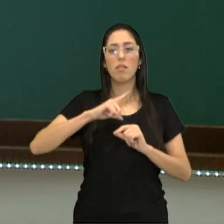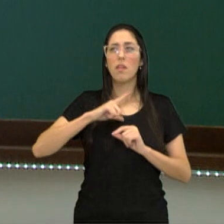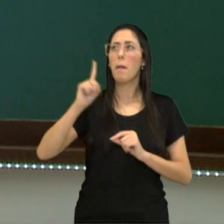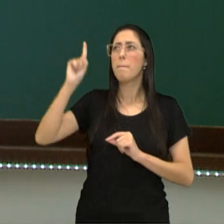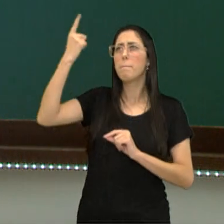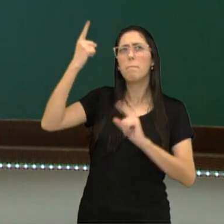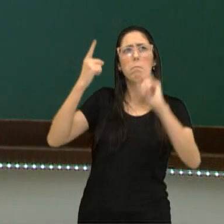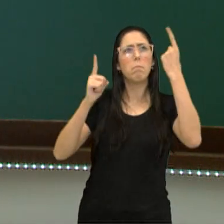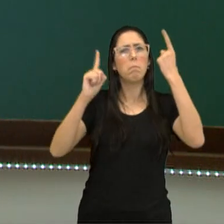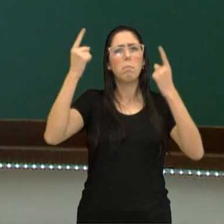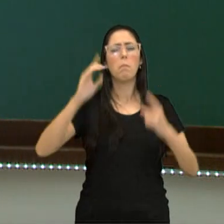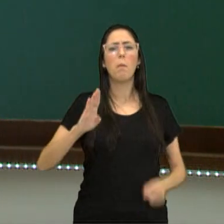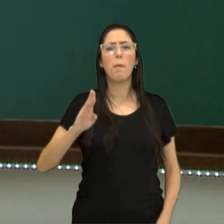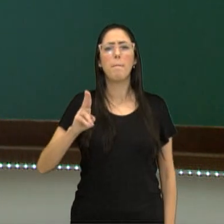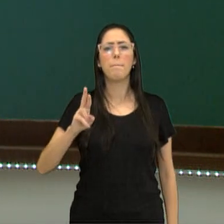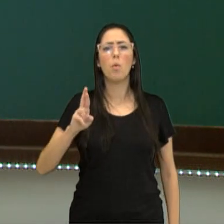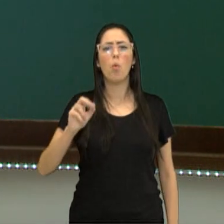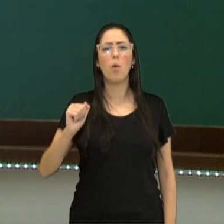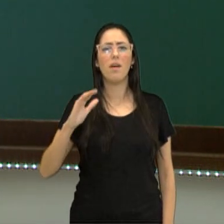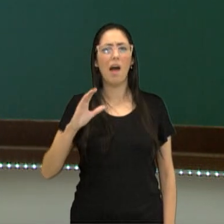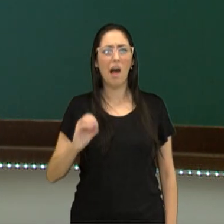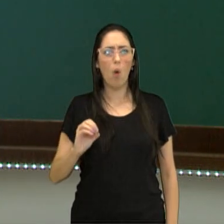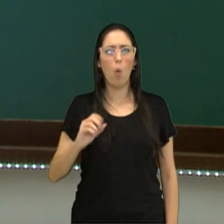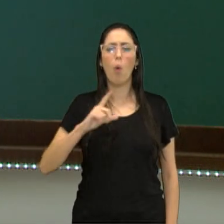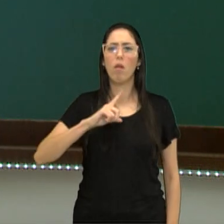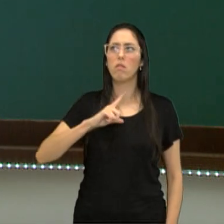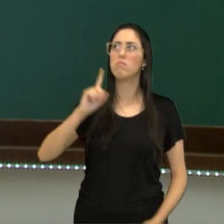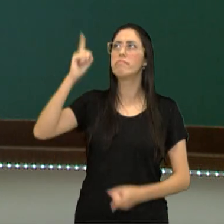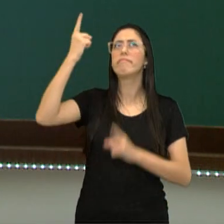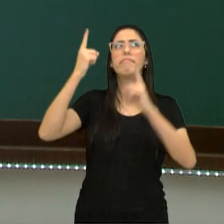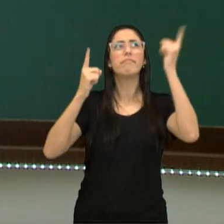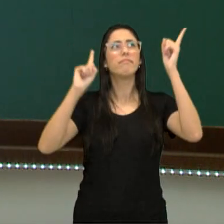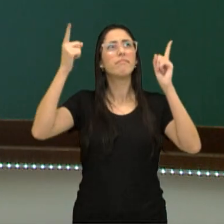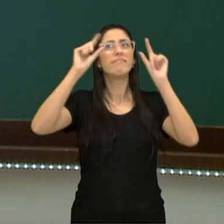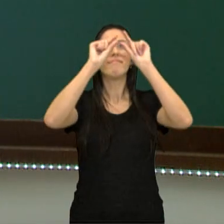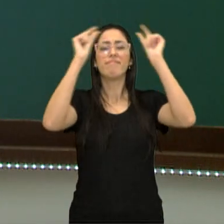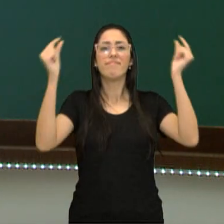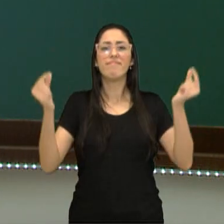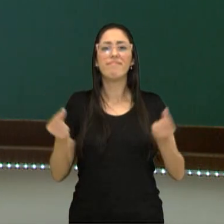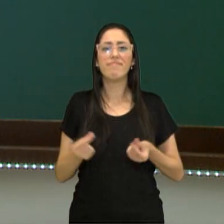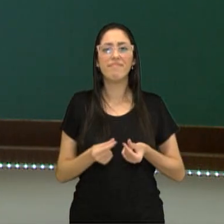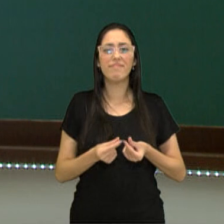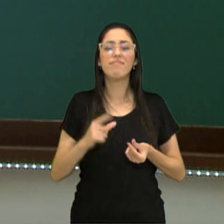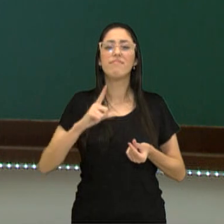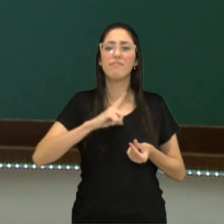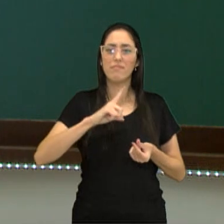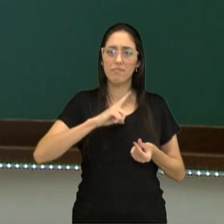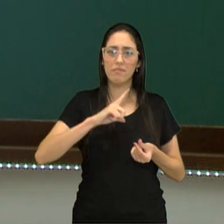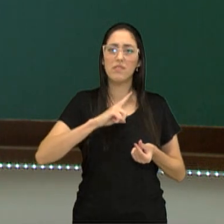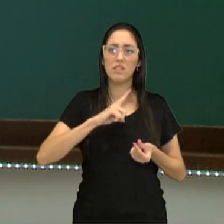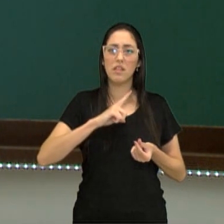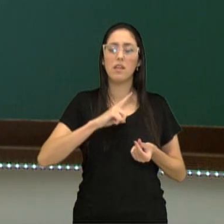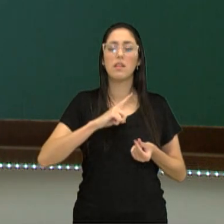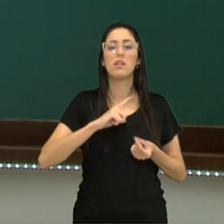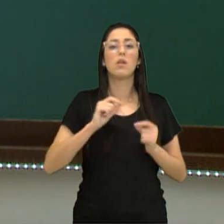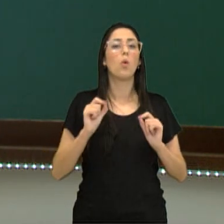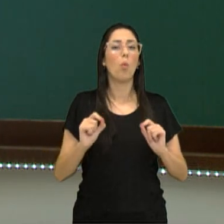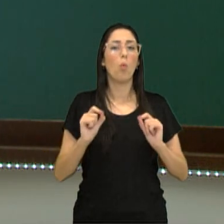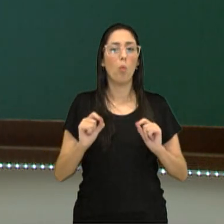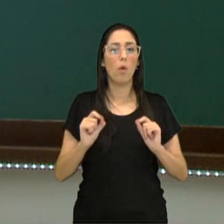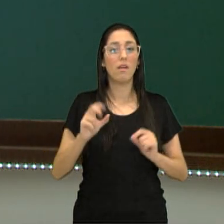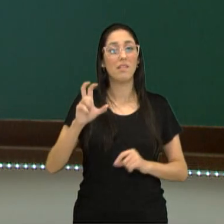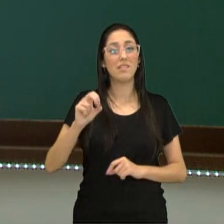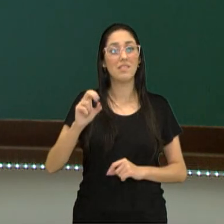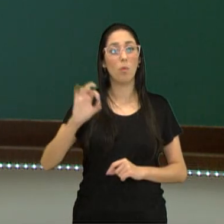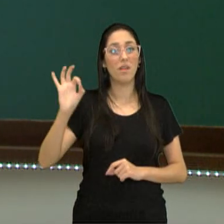na camada de ozônio. E nós definimos um buraco na camada de ozônio nas localidades aonde 50% do